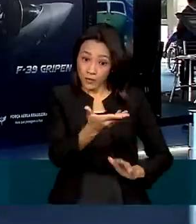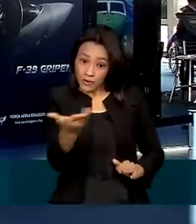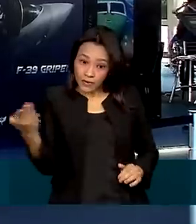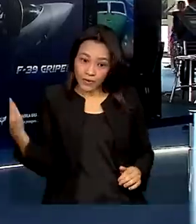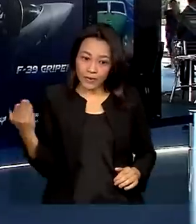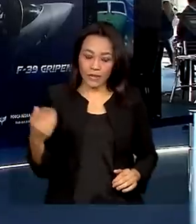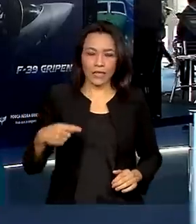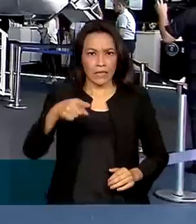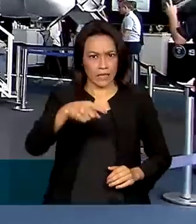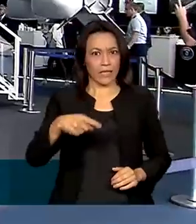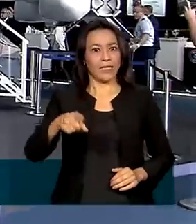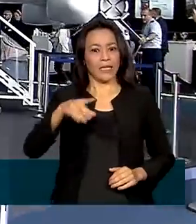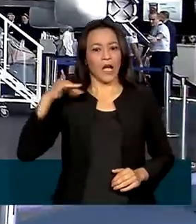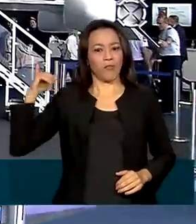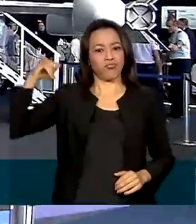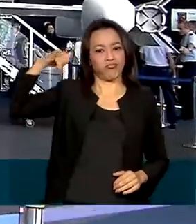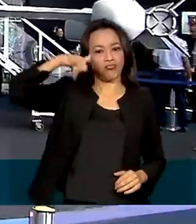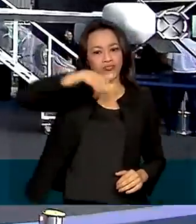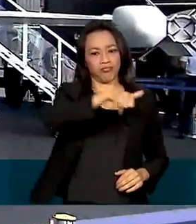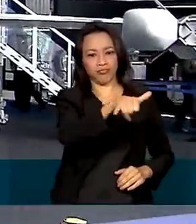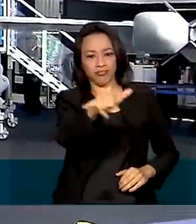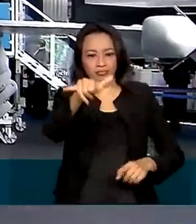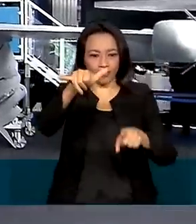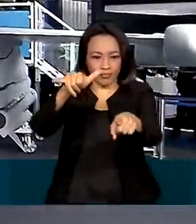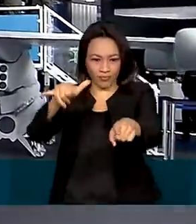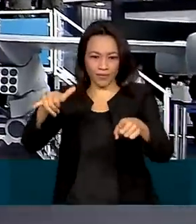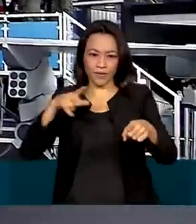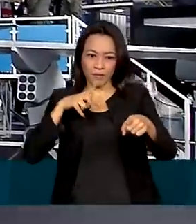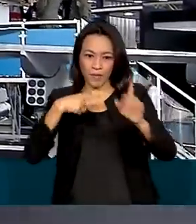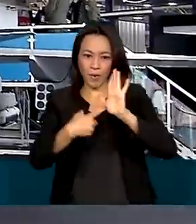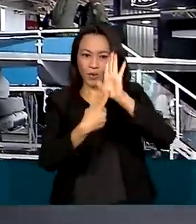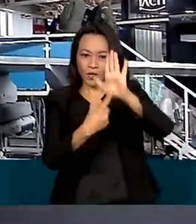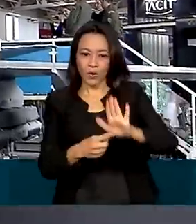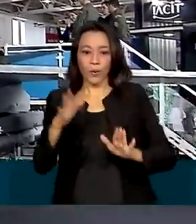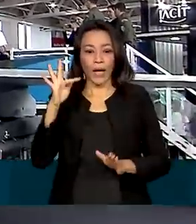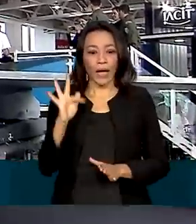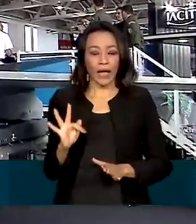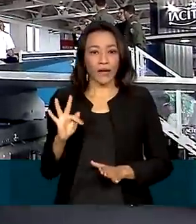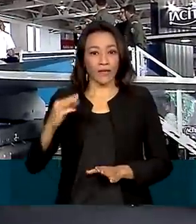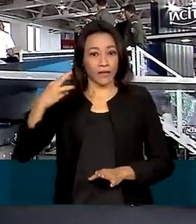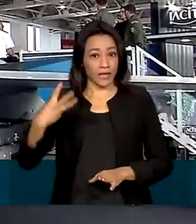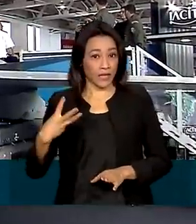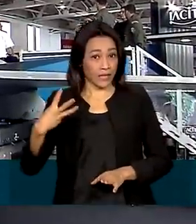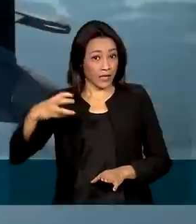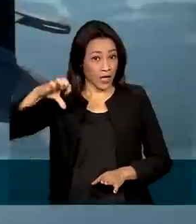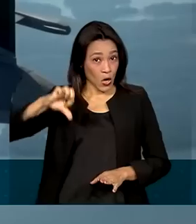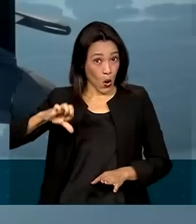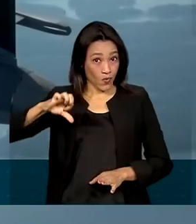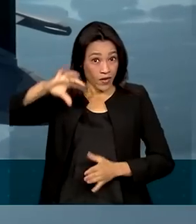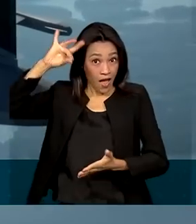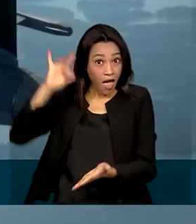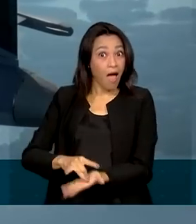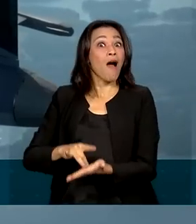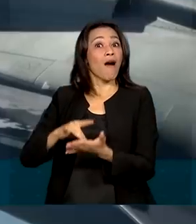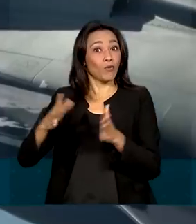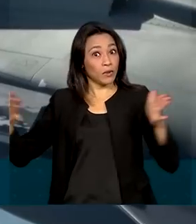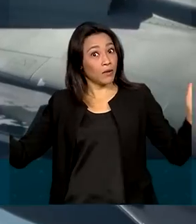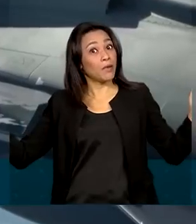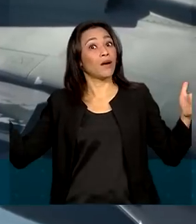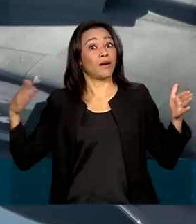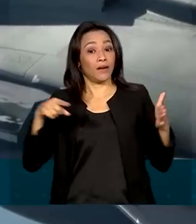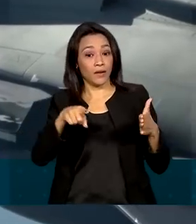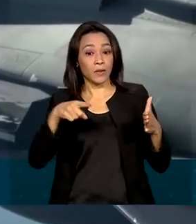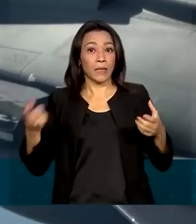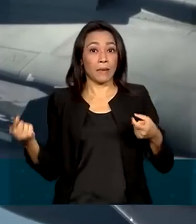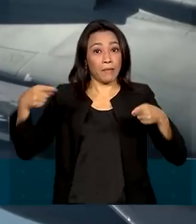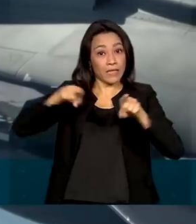E a aeronáutica trouxe uma maquete do F-39 em tamanho real. Produzida em parceria com a